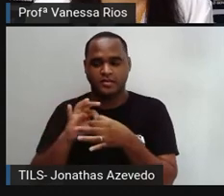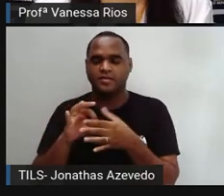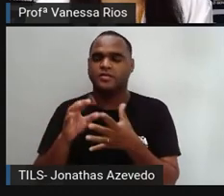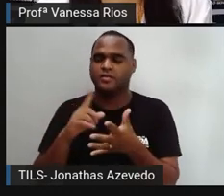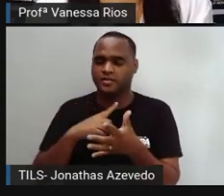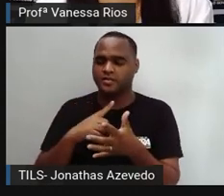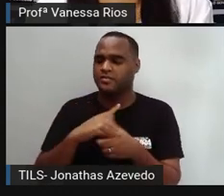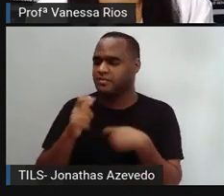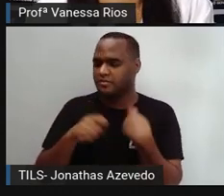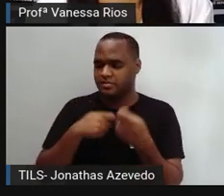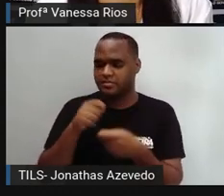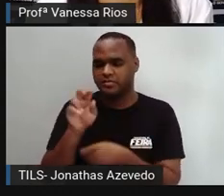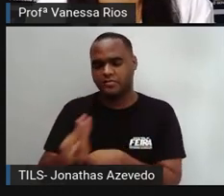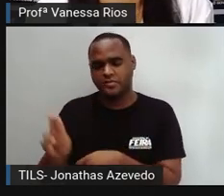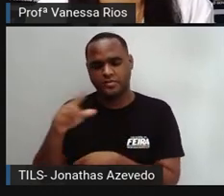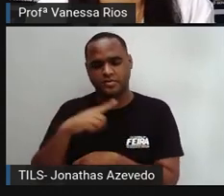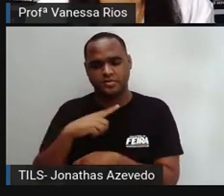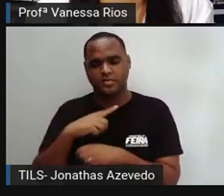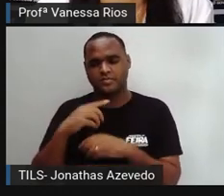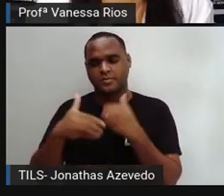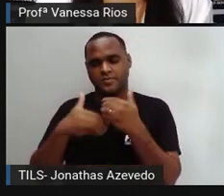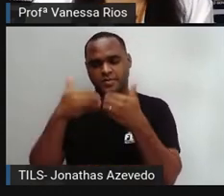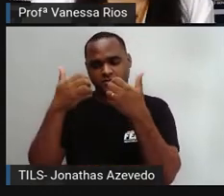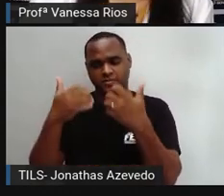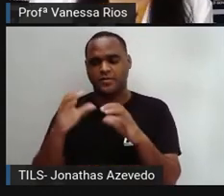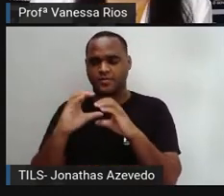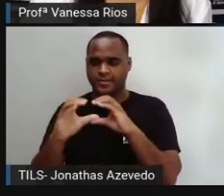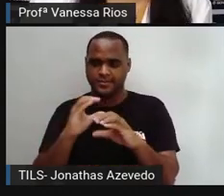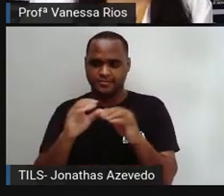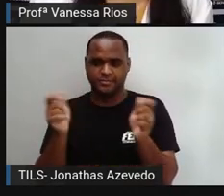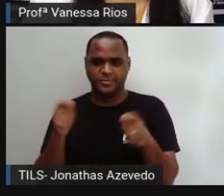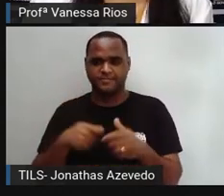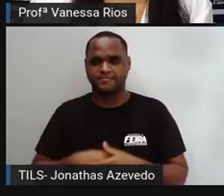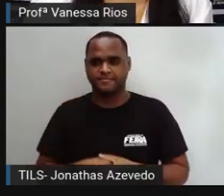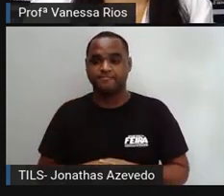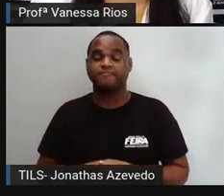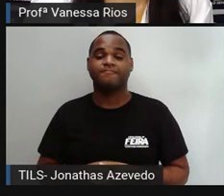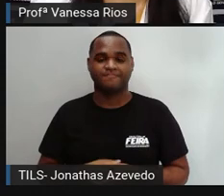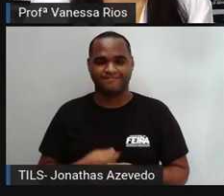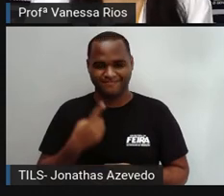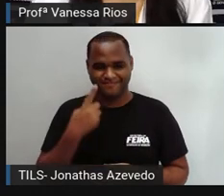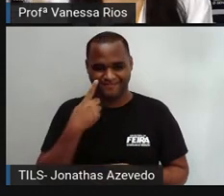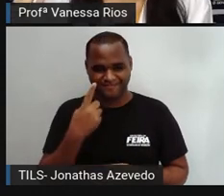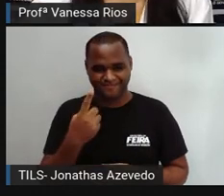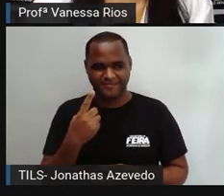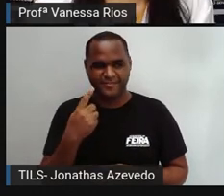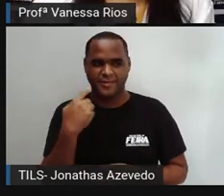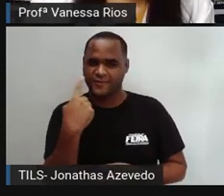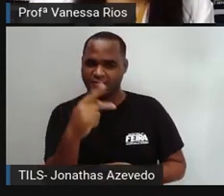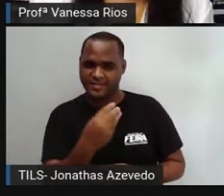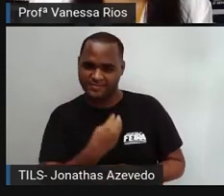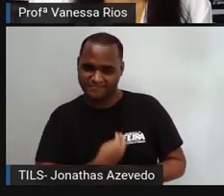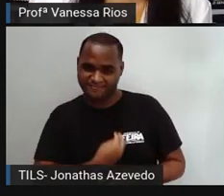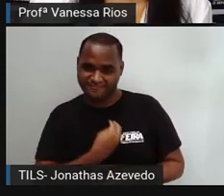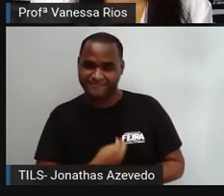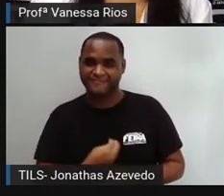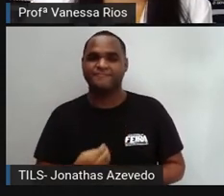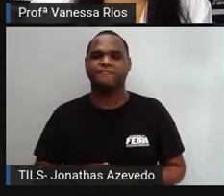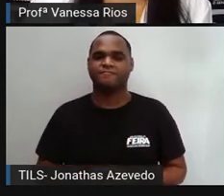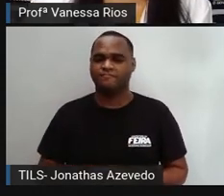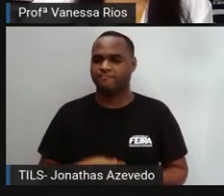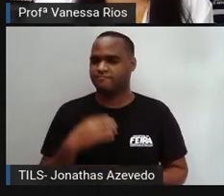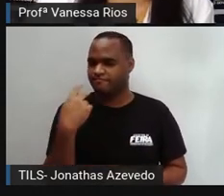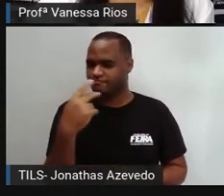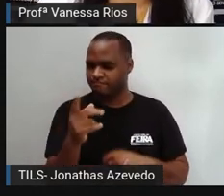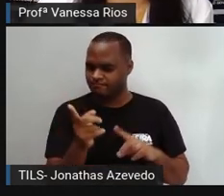gírias, possam ser utilizadas no processo de comunicação. Então, olhem só, agora é com você, como a